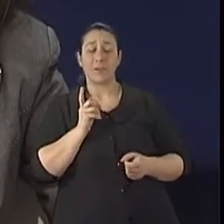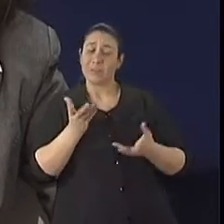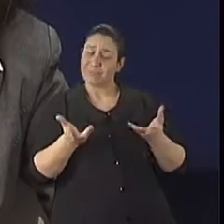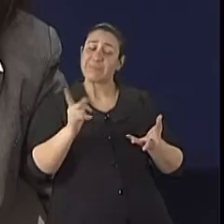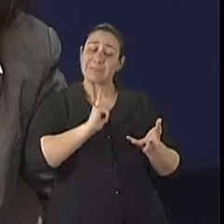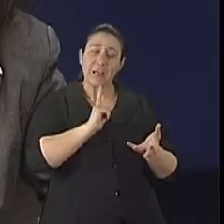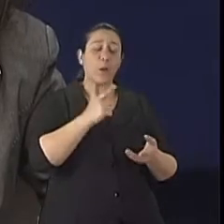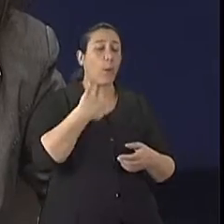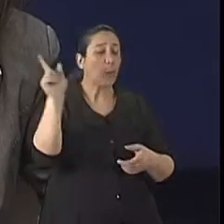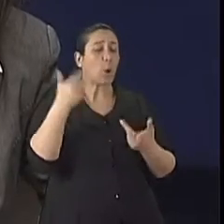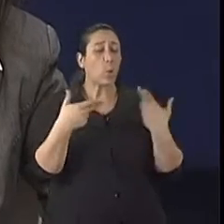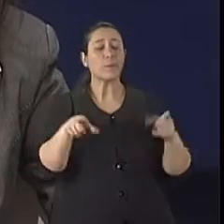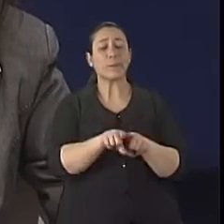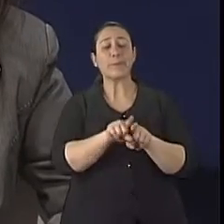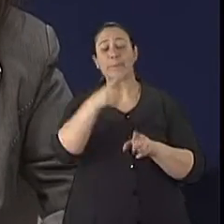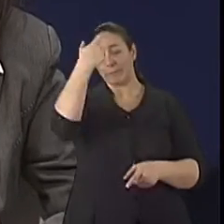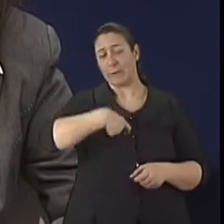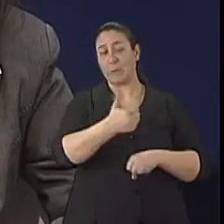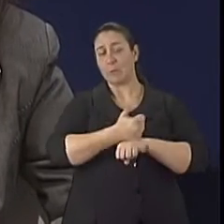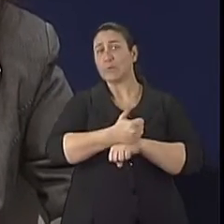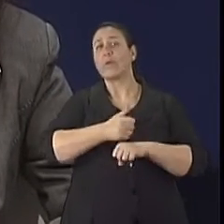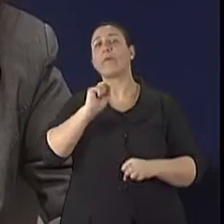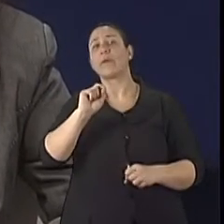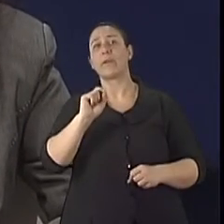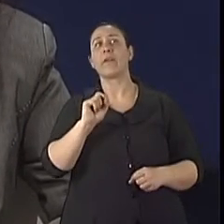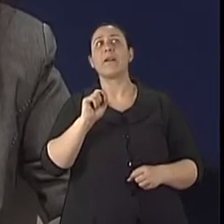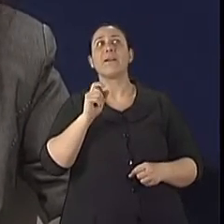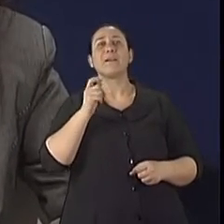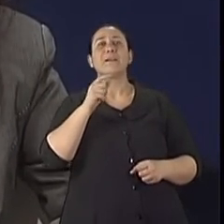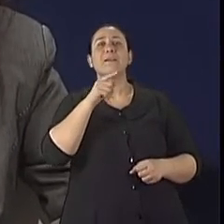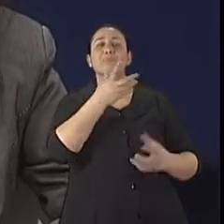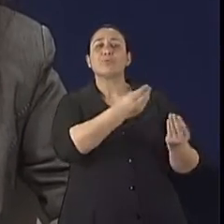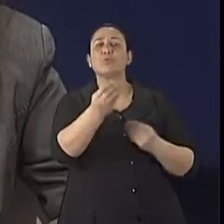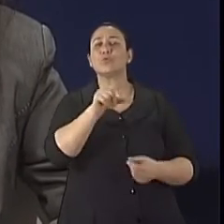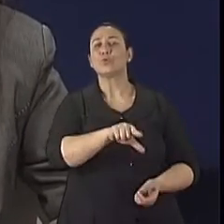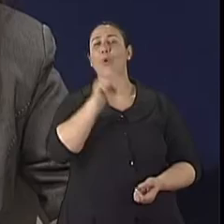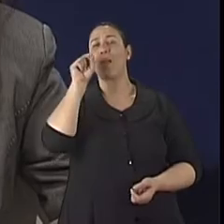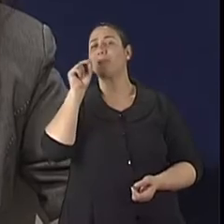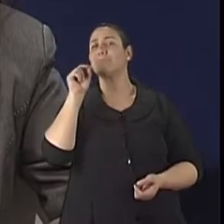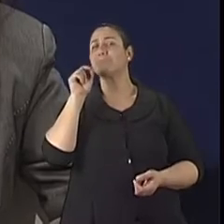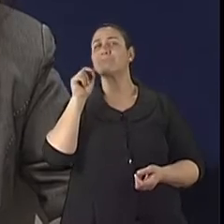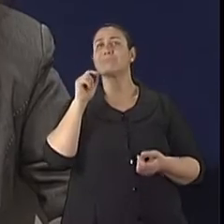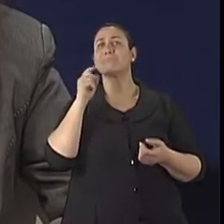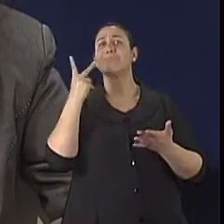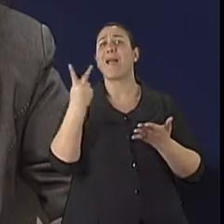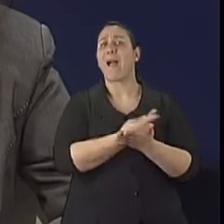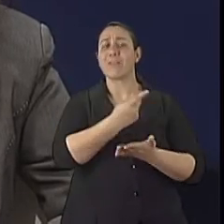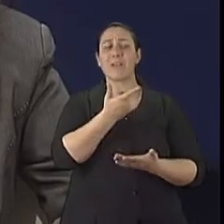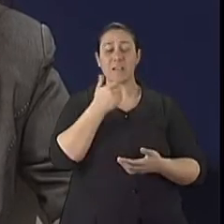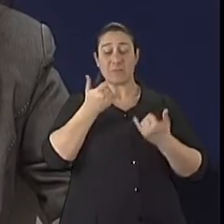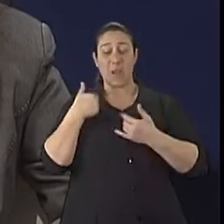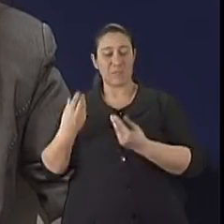um outro caso que também nos preocupa, que é a escolha inadequada do medicamento, né? Então, quando a gente fala em erros de